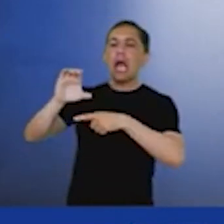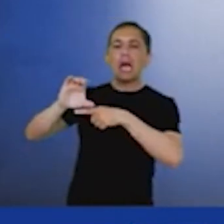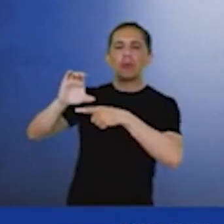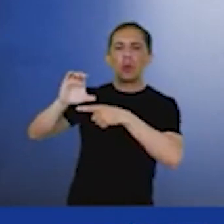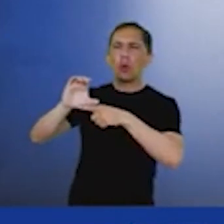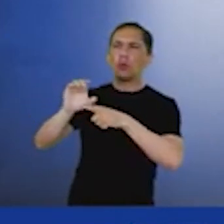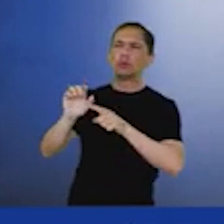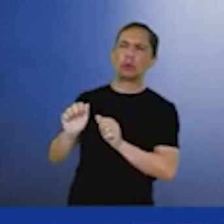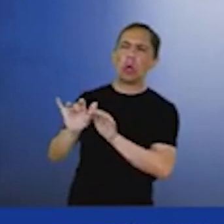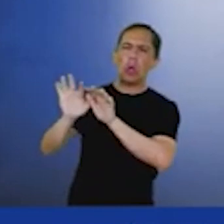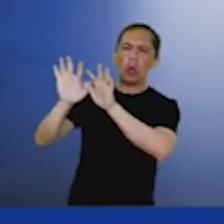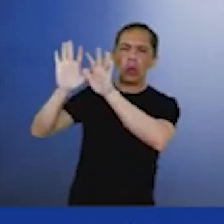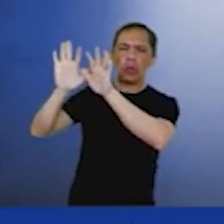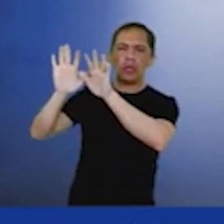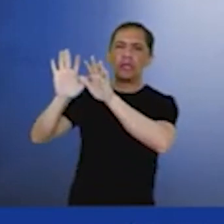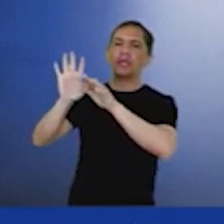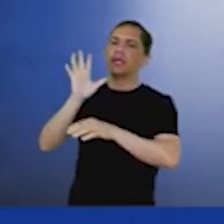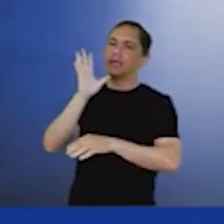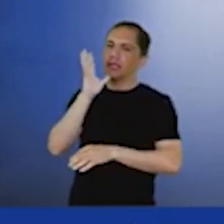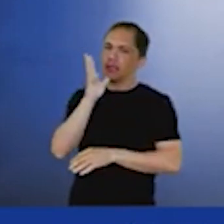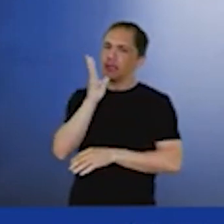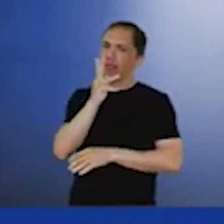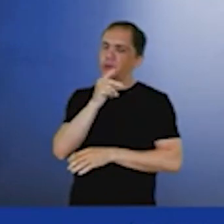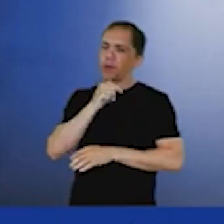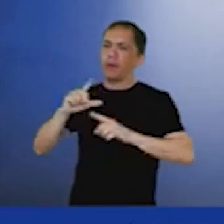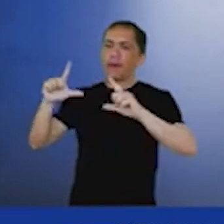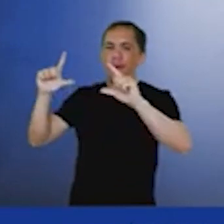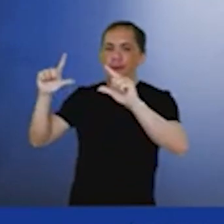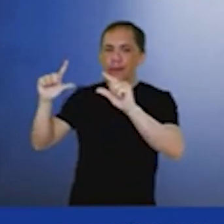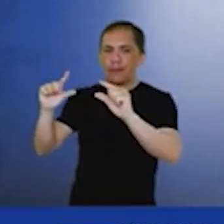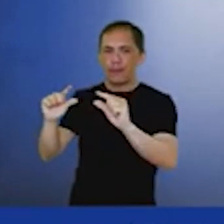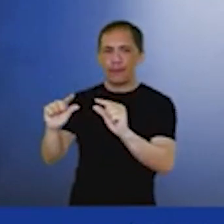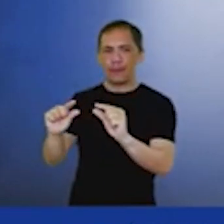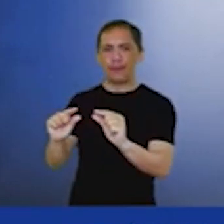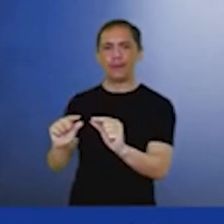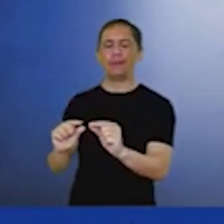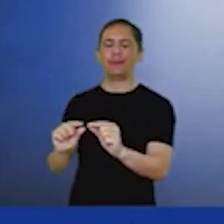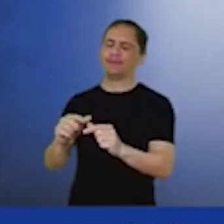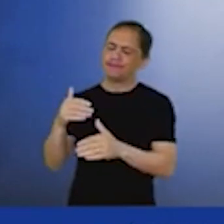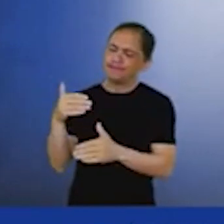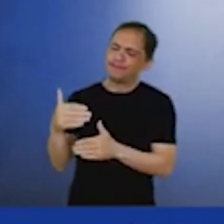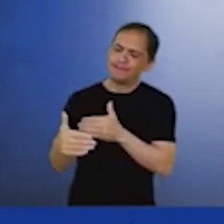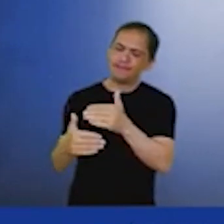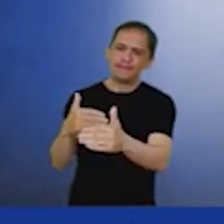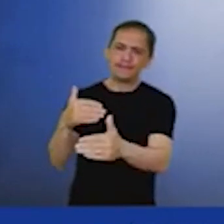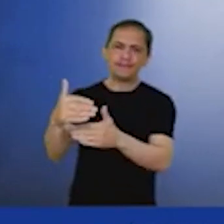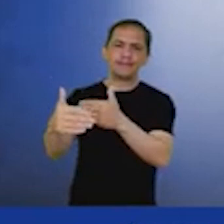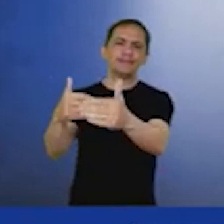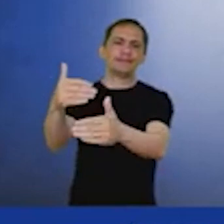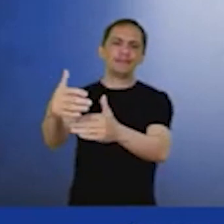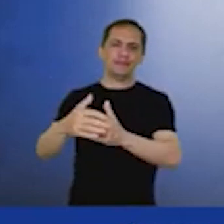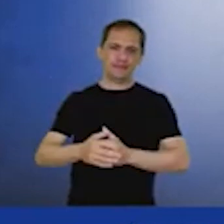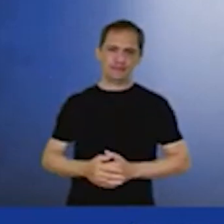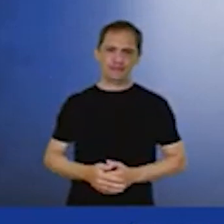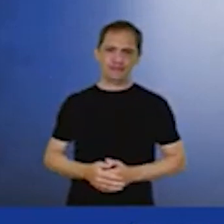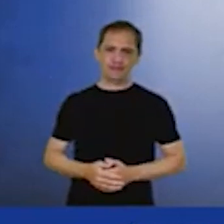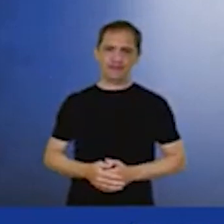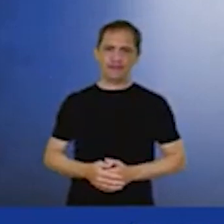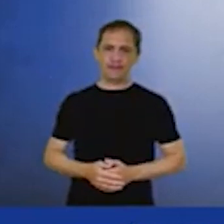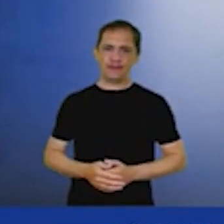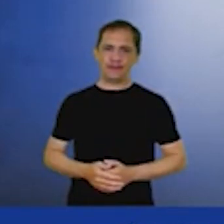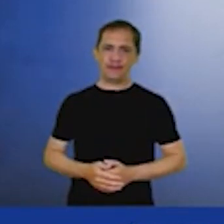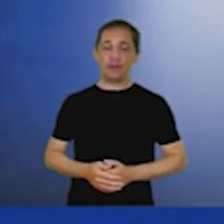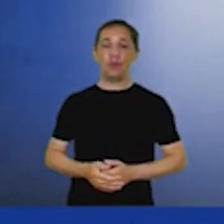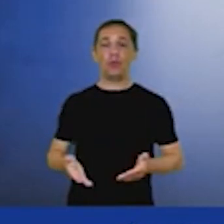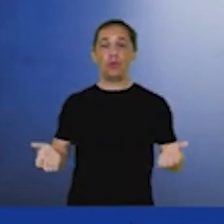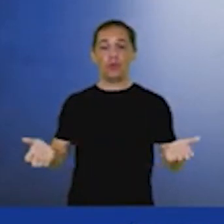vai conviver por muitos anos com óleo e gás na matriz energética do mundo. E é bom que isso aconteça. Eu estou aqui em Shermell